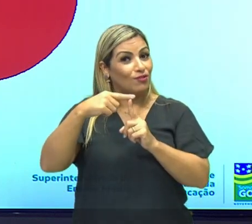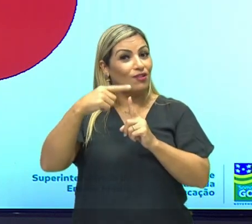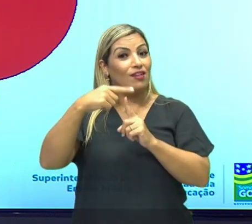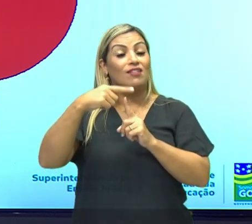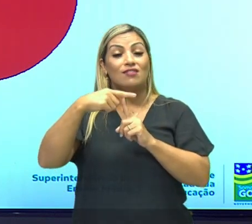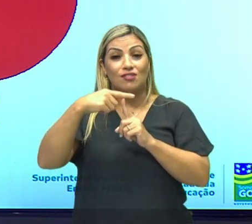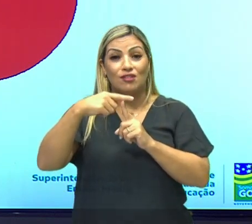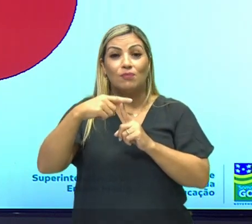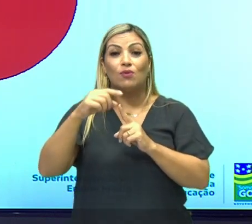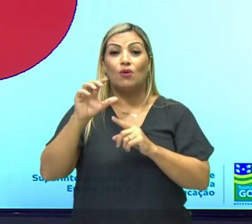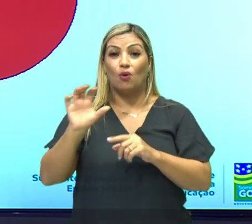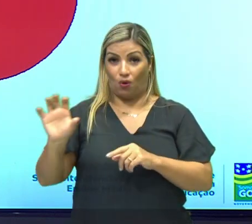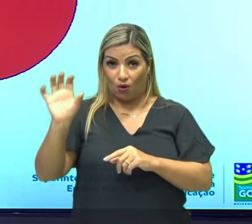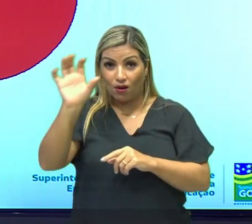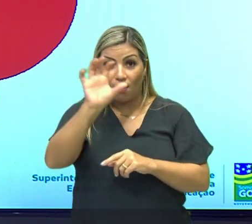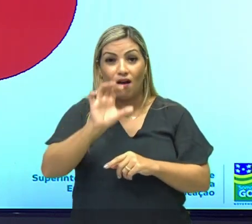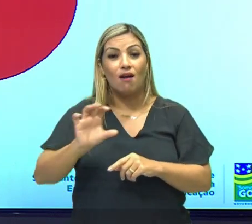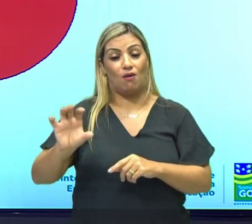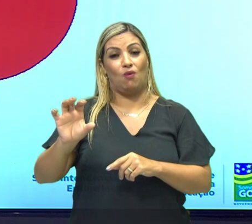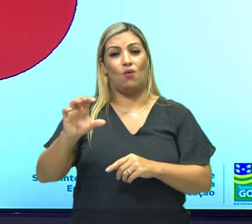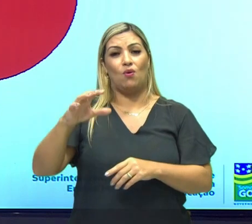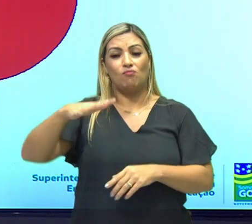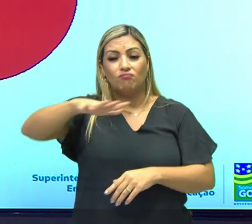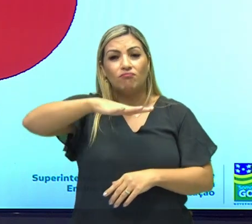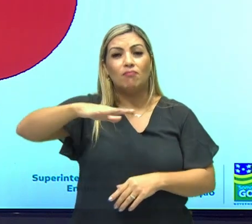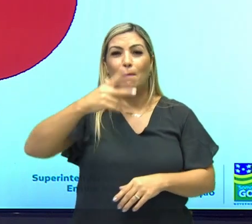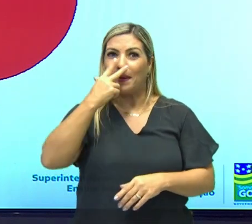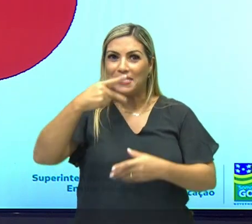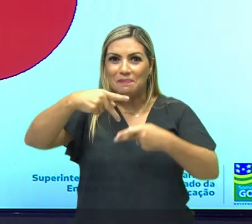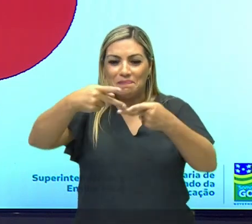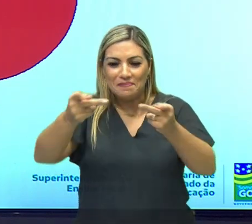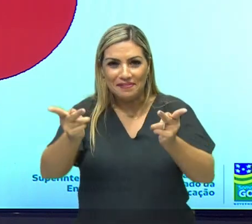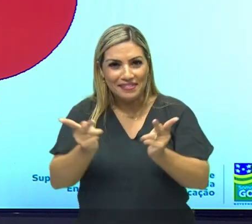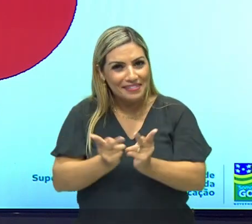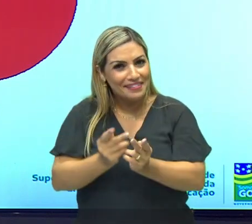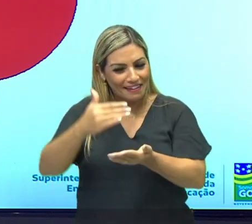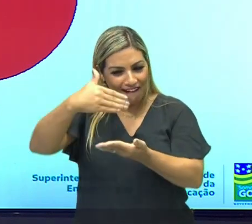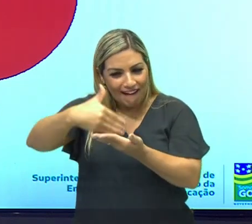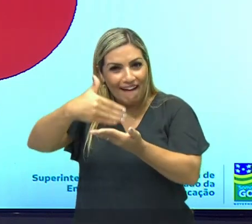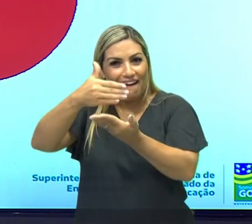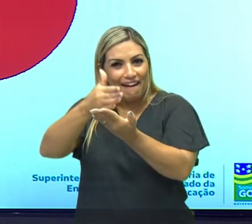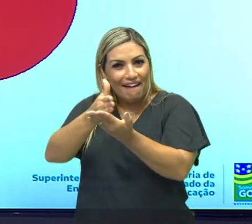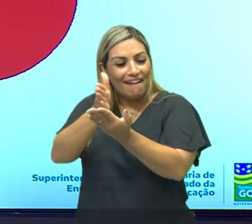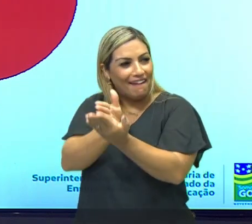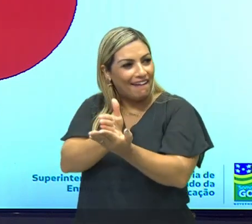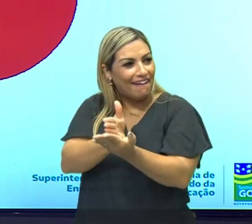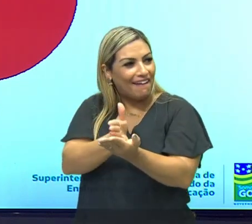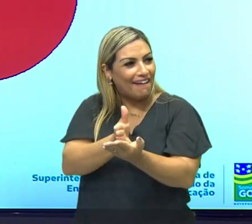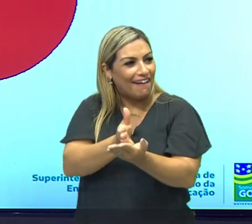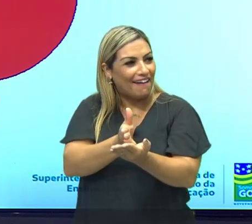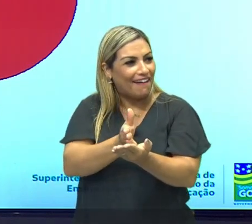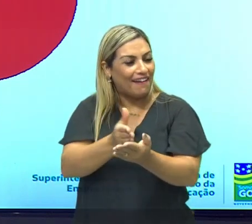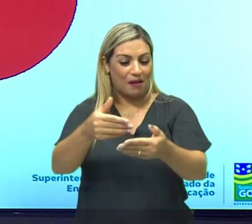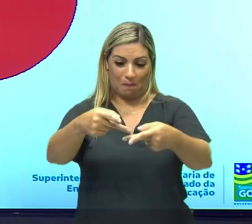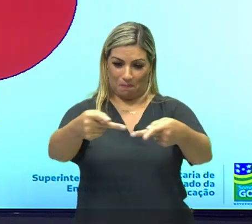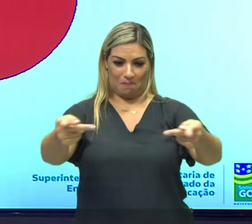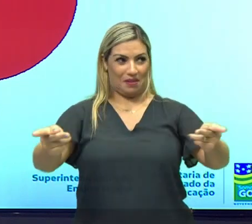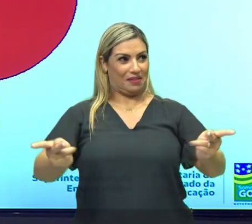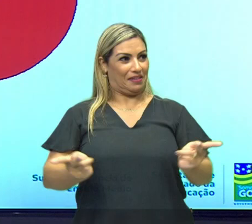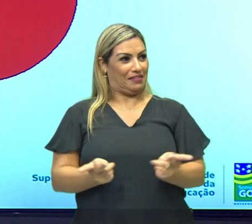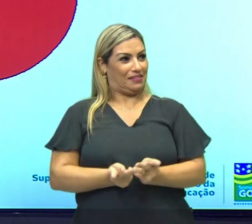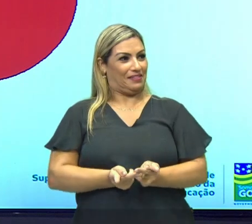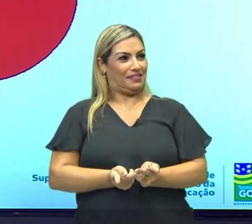de setores ou pizza, né? Parece uma pizza. Aquela pizza que você compra, grande, de oito pedaços, é aquela pizza